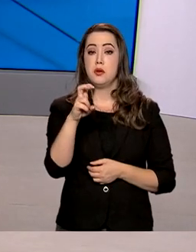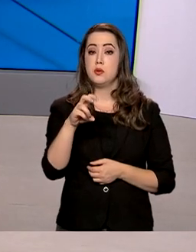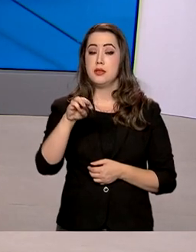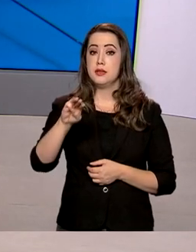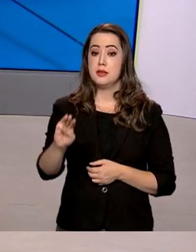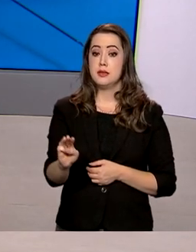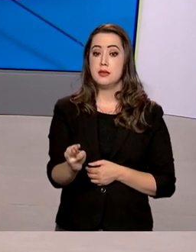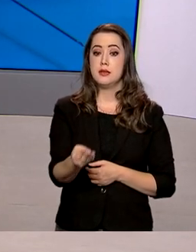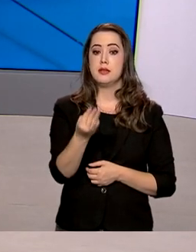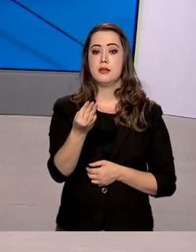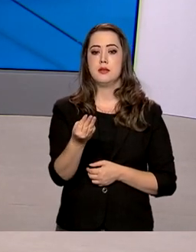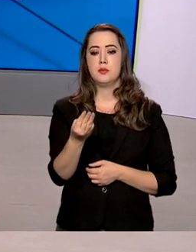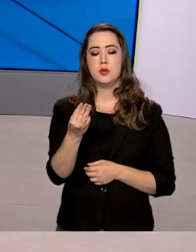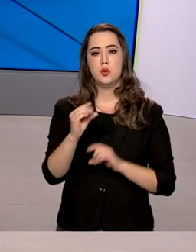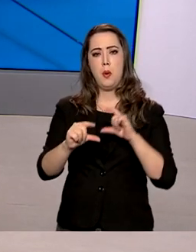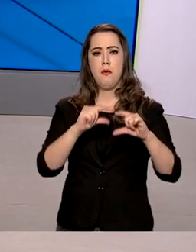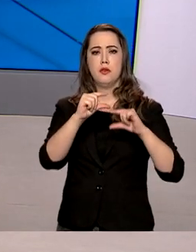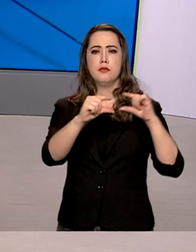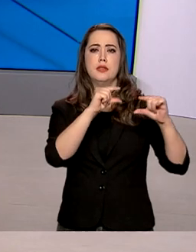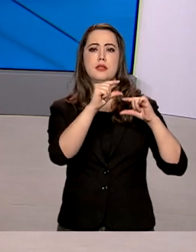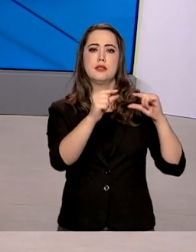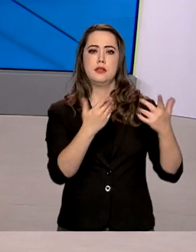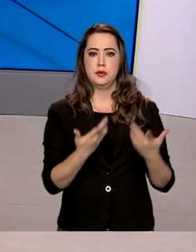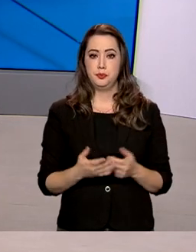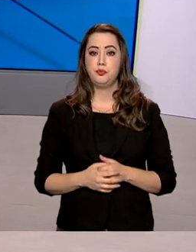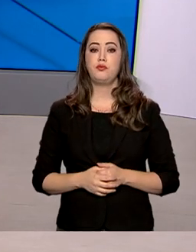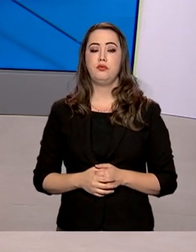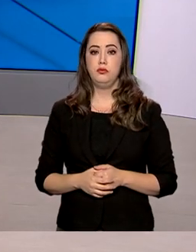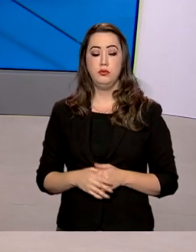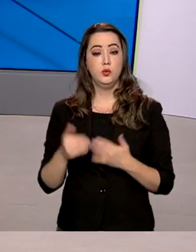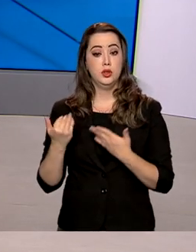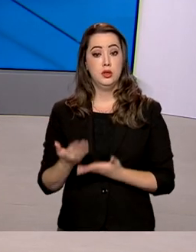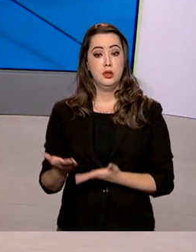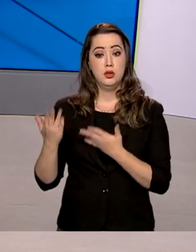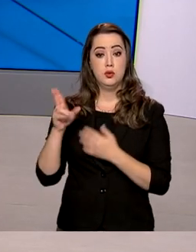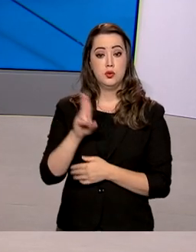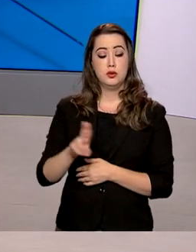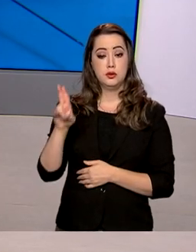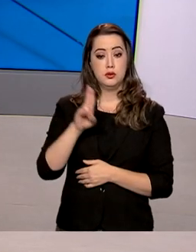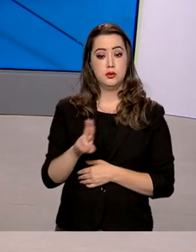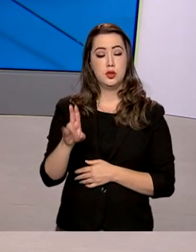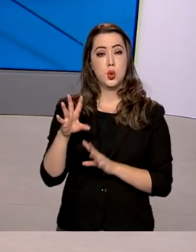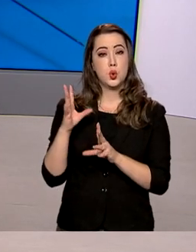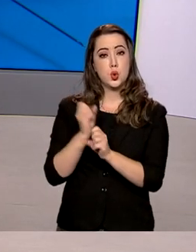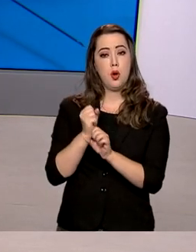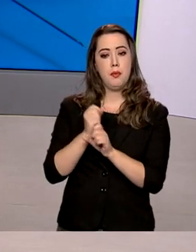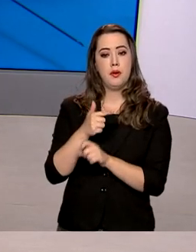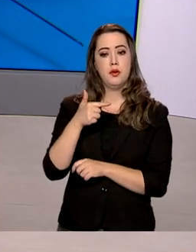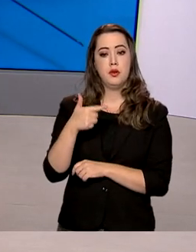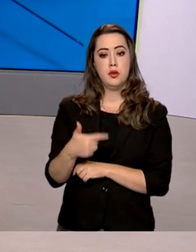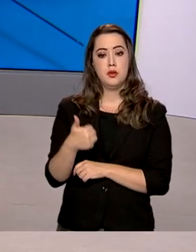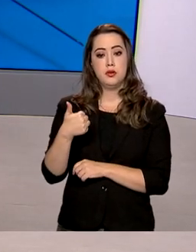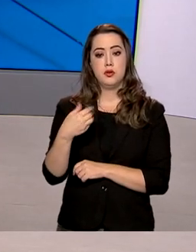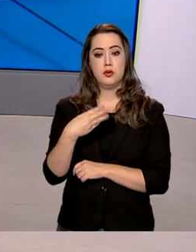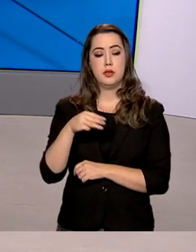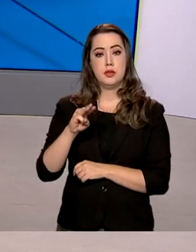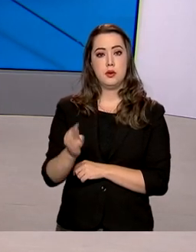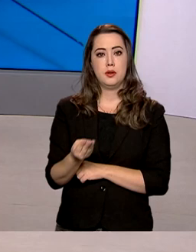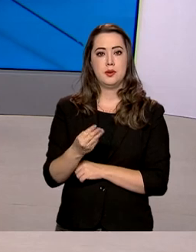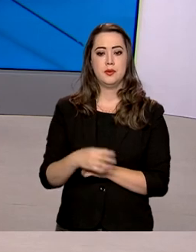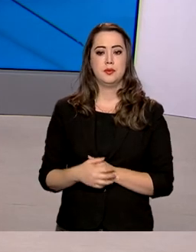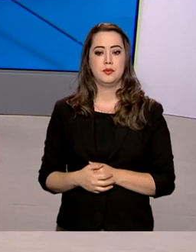milhões 843 mil doses de vacinas. As doses aplicadas somam aí 214 milhões.